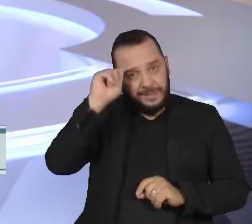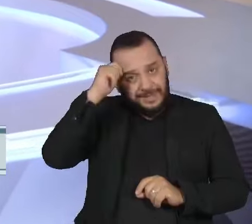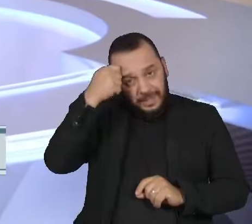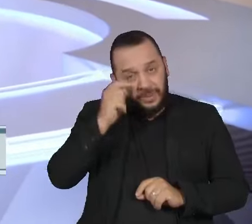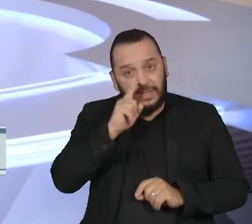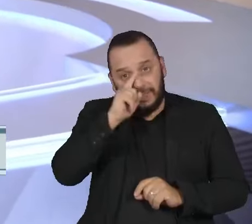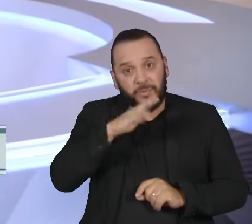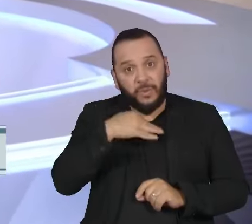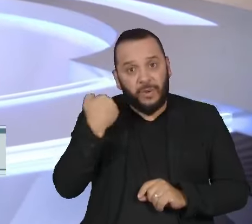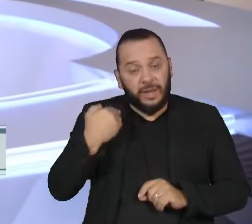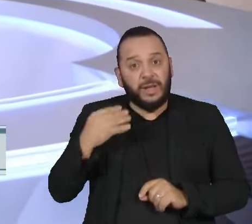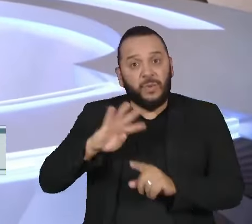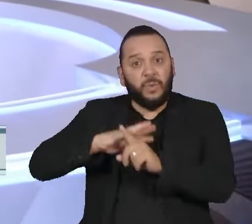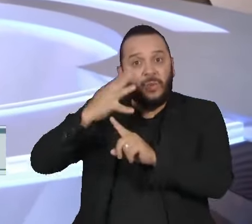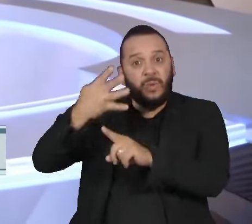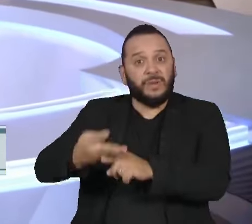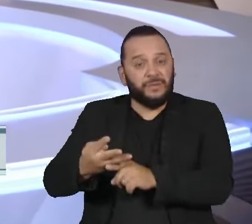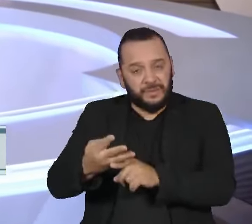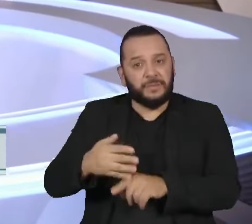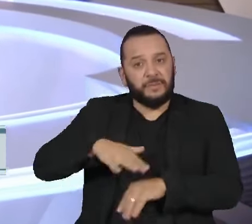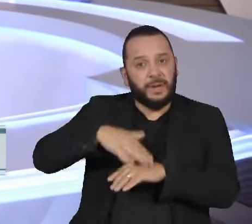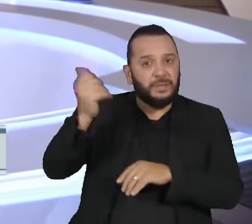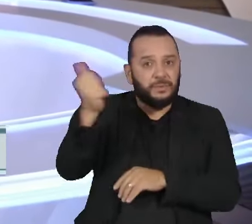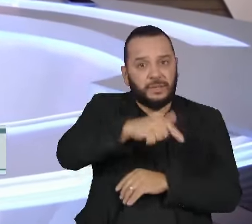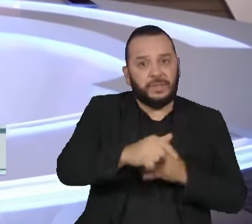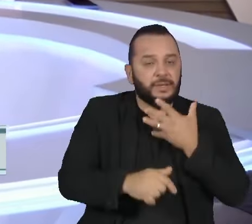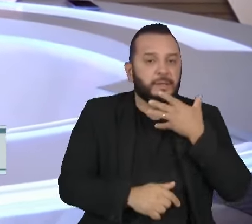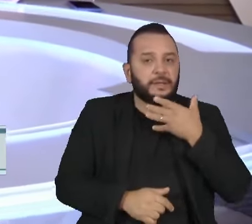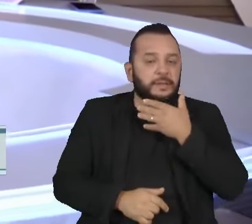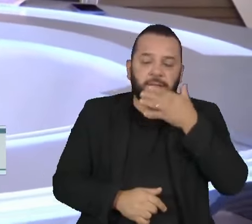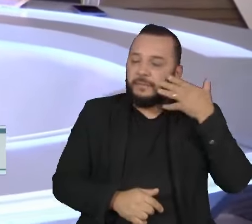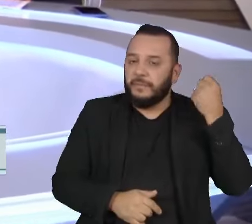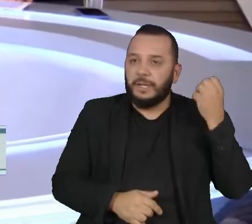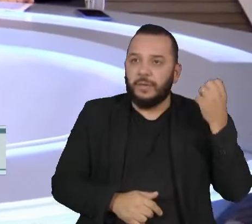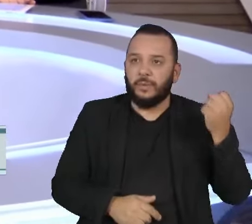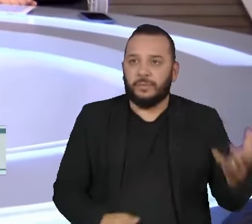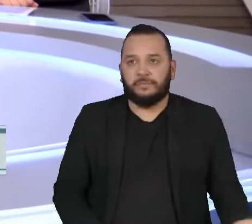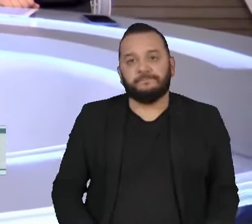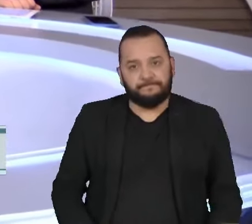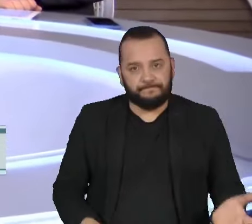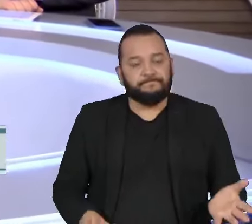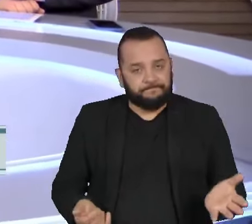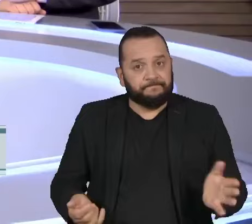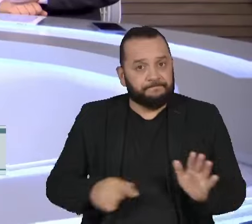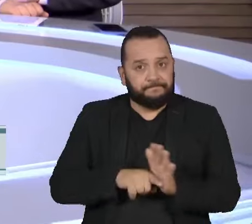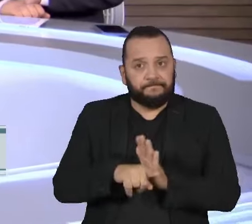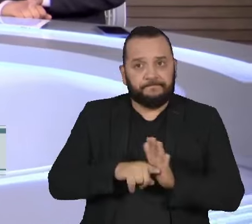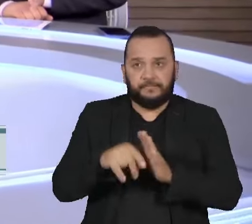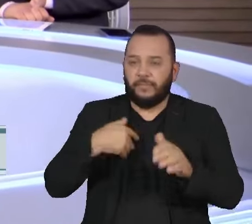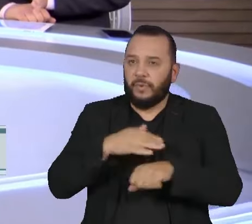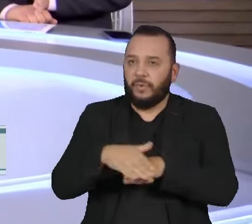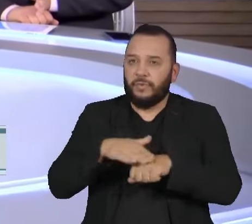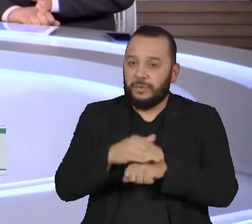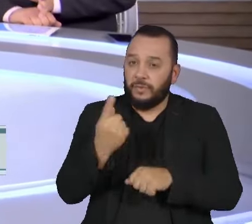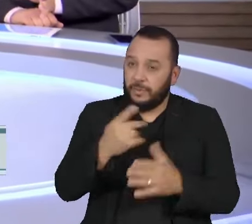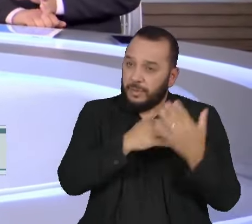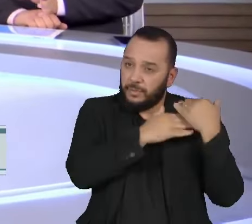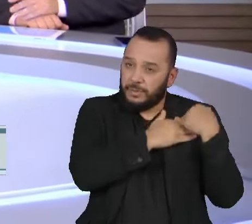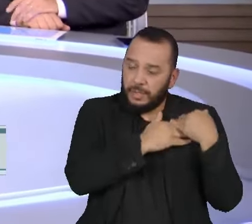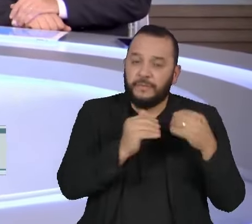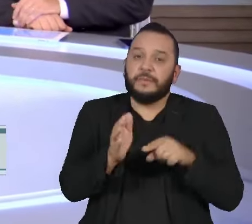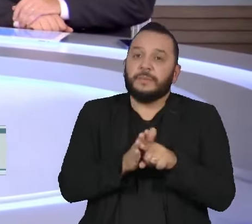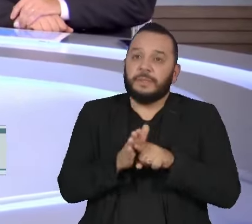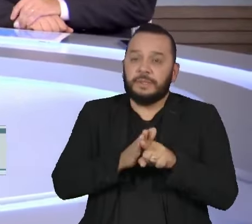Brasil é quatro vezes maior do que a de um menino branco. Pois é, sobre esses dados eu conversei com uma das responsáveis pelo